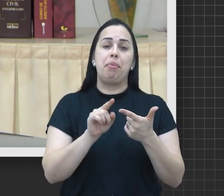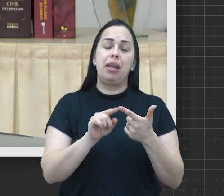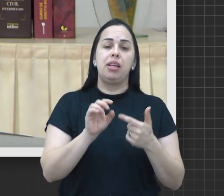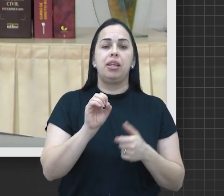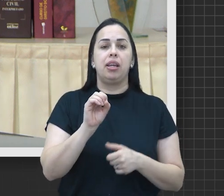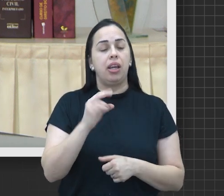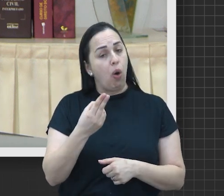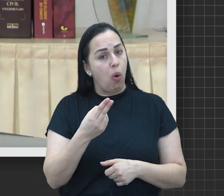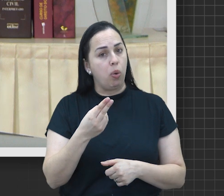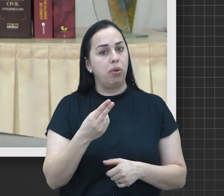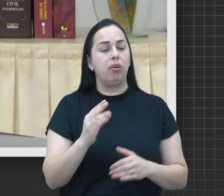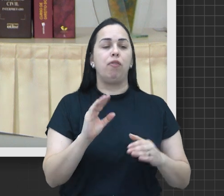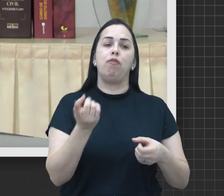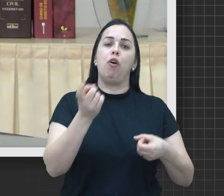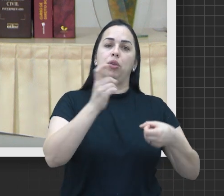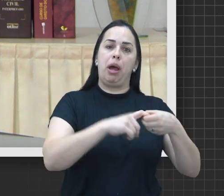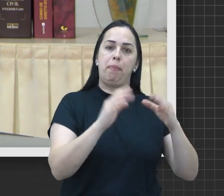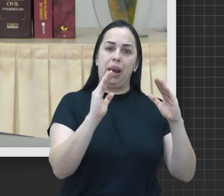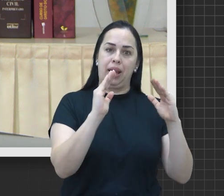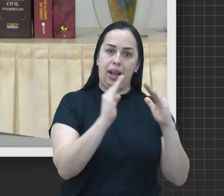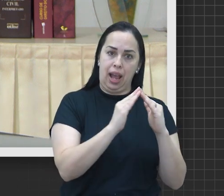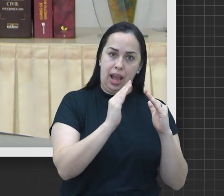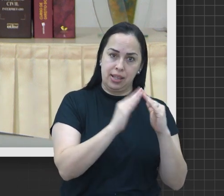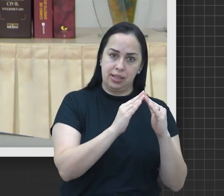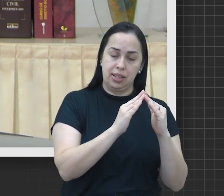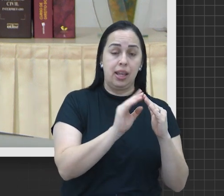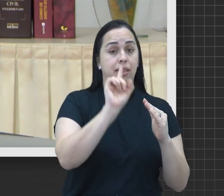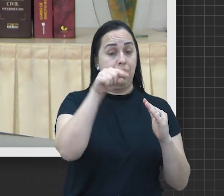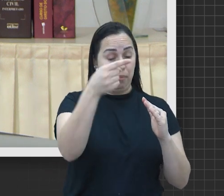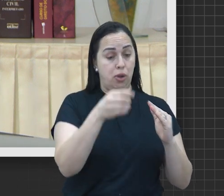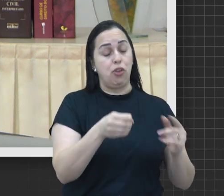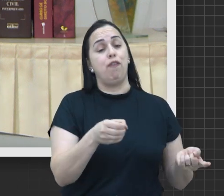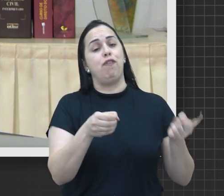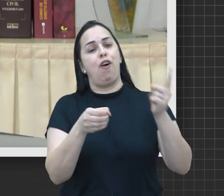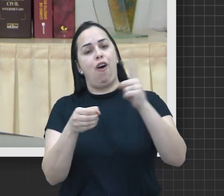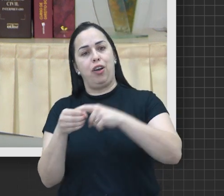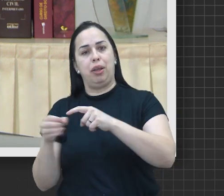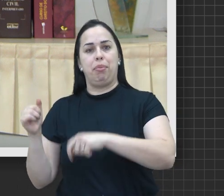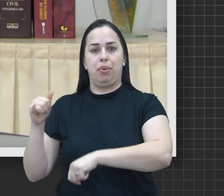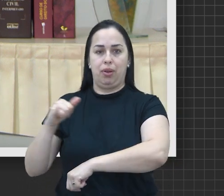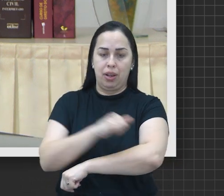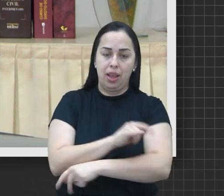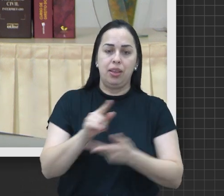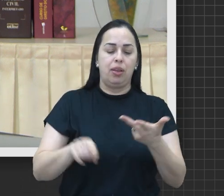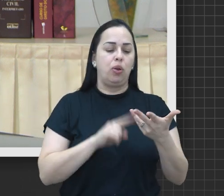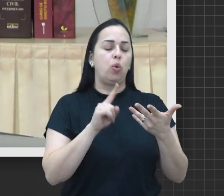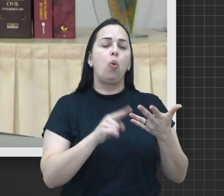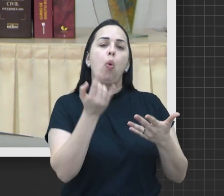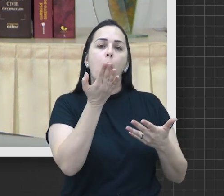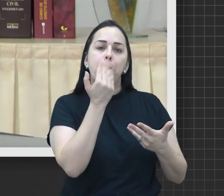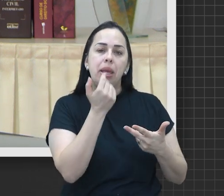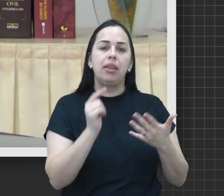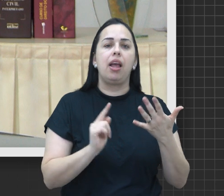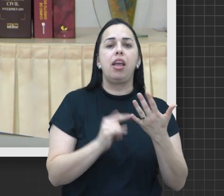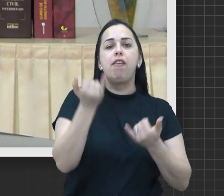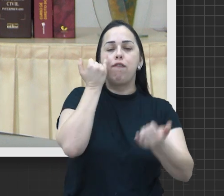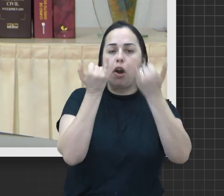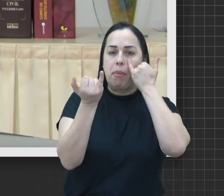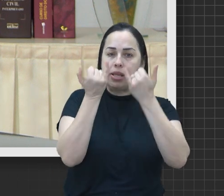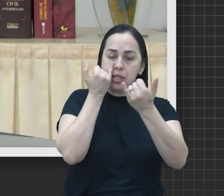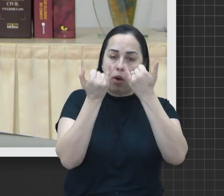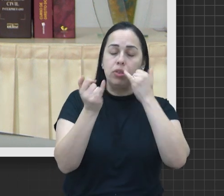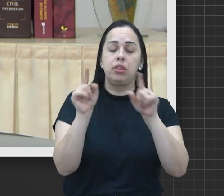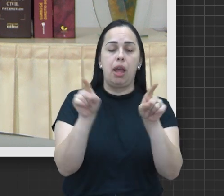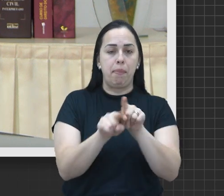e se eles estiverem na própria cidade, deslocamento até a sua residência, depois o deslocamento até o aeroporto também, além de alimentação, informações